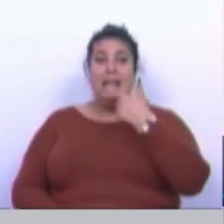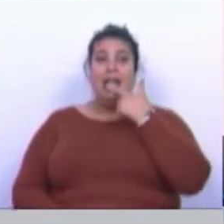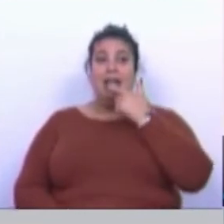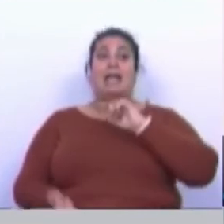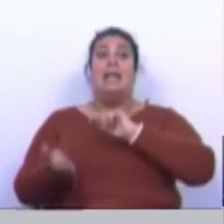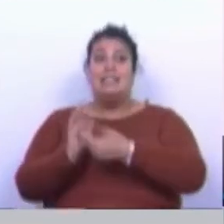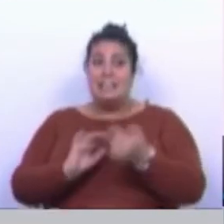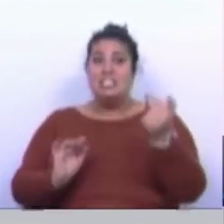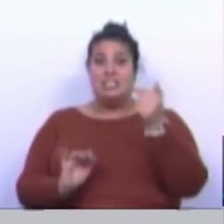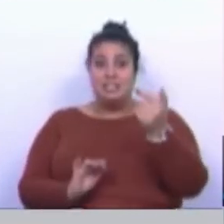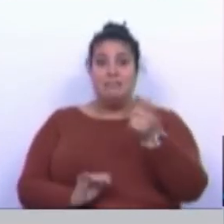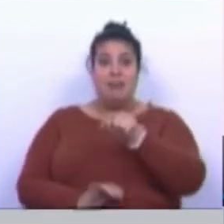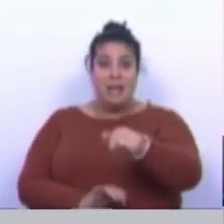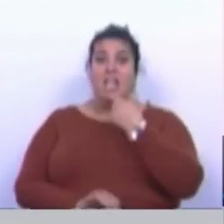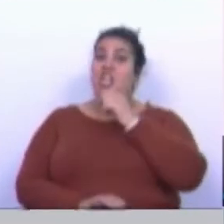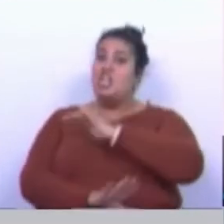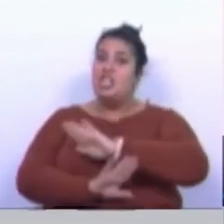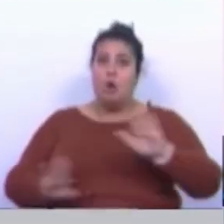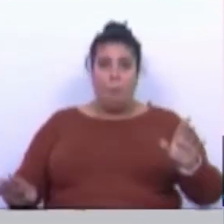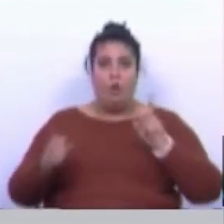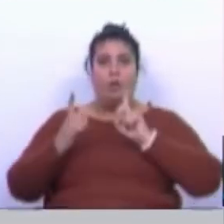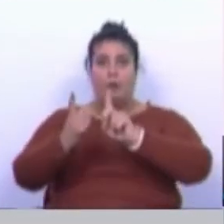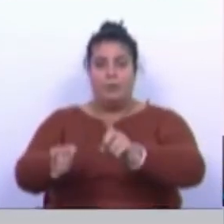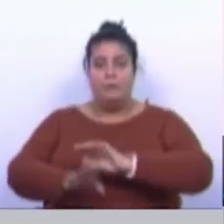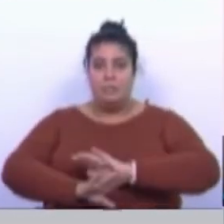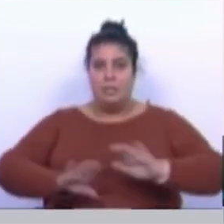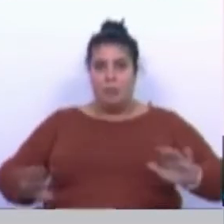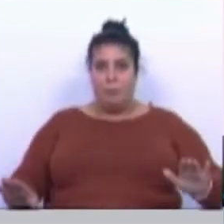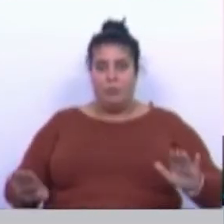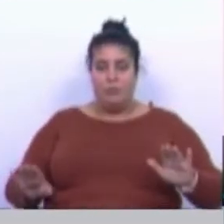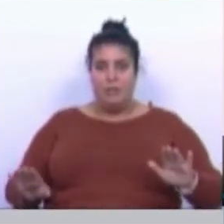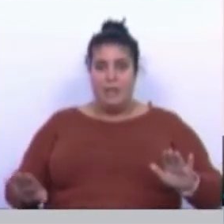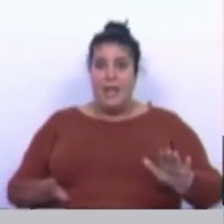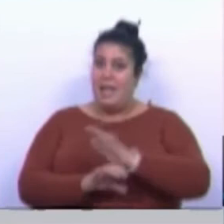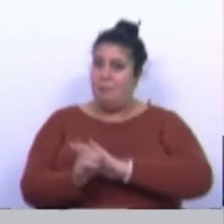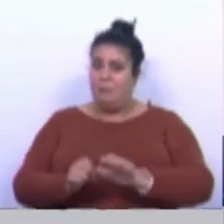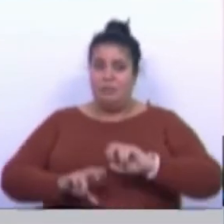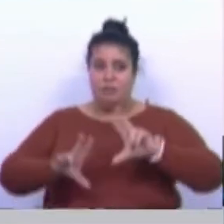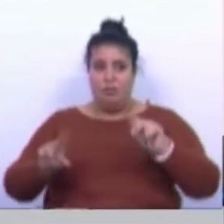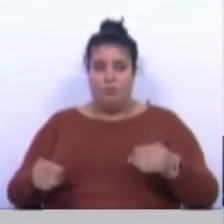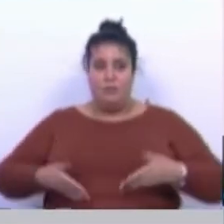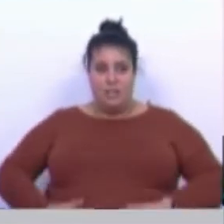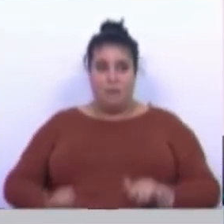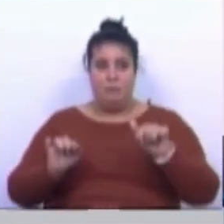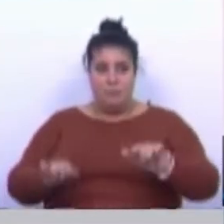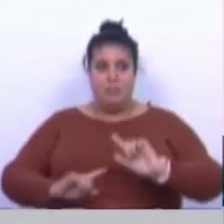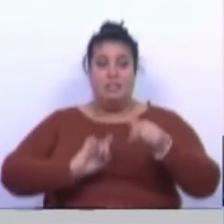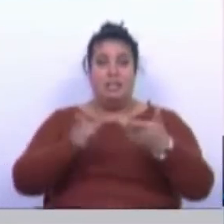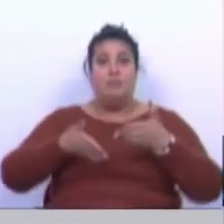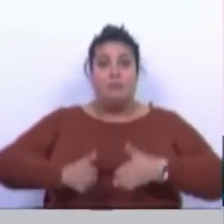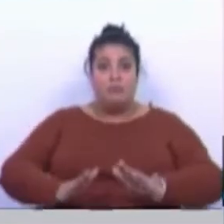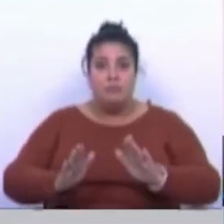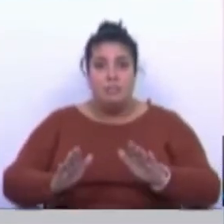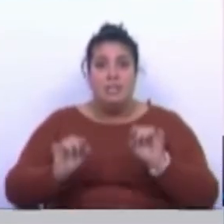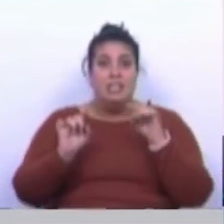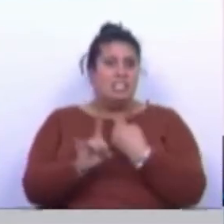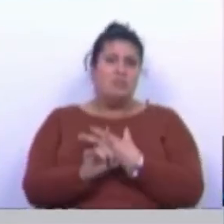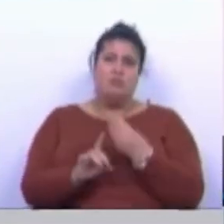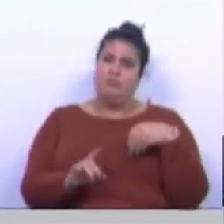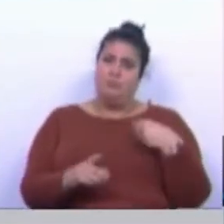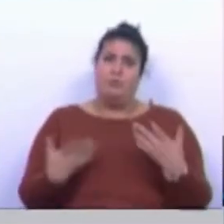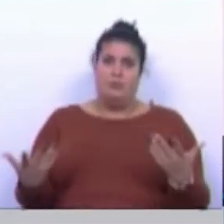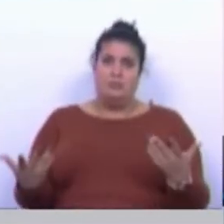com o teste de Covid negativo, não pode ter acompanhante, em nenhum dos momentos, nem no trabalho de parte, nem na expulsão. Portanto, isto são questões muito